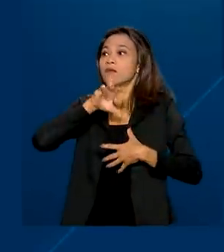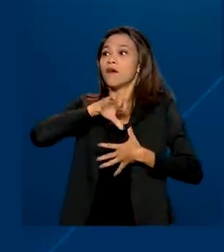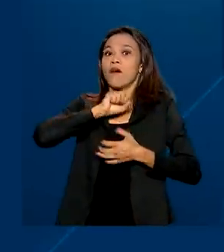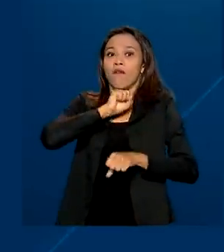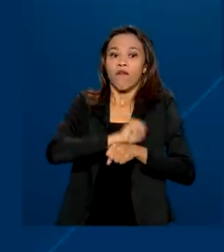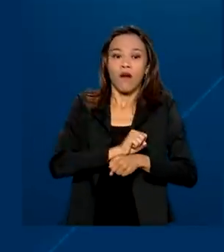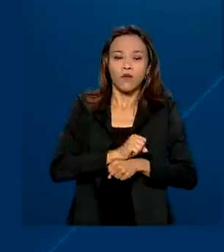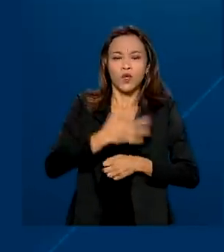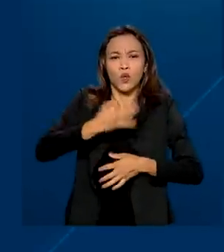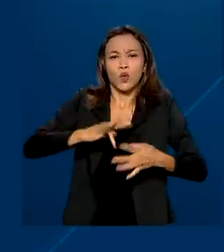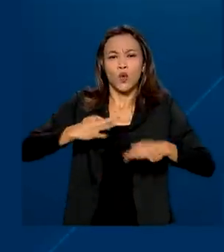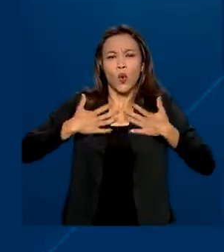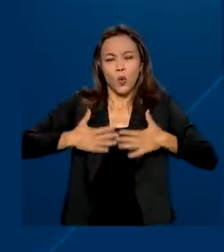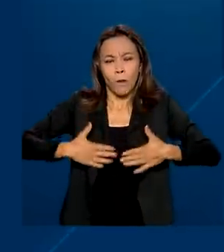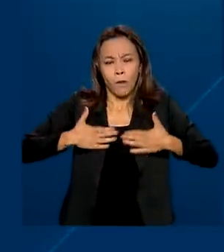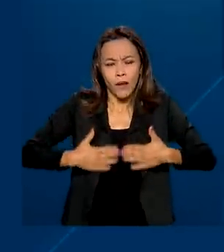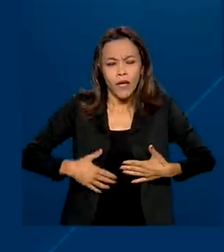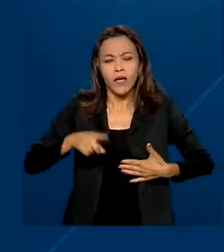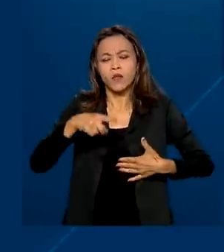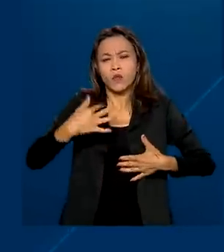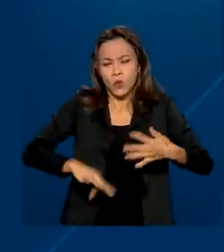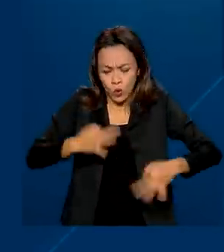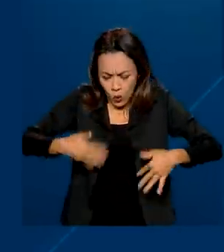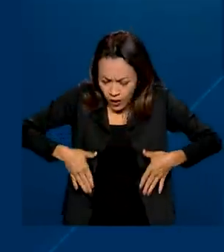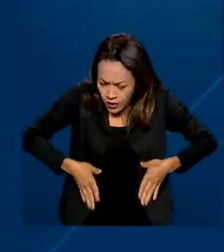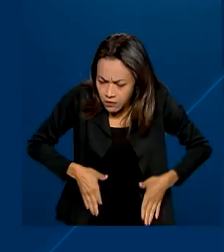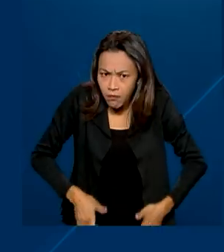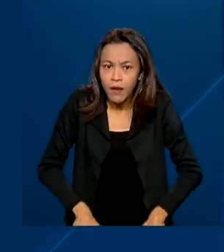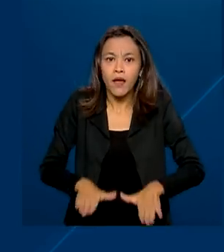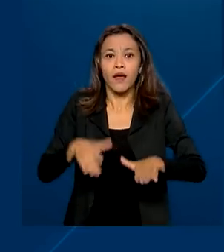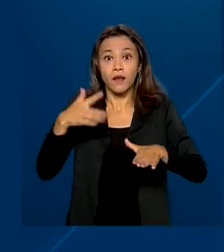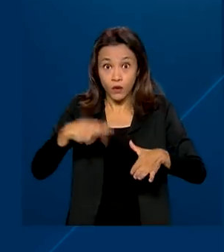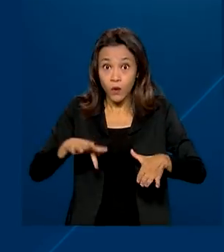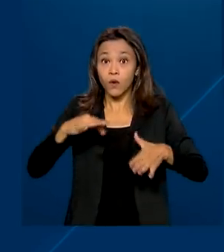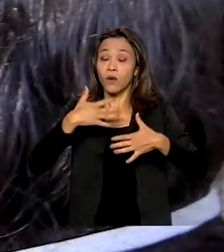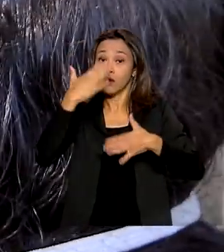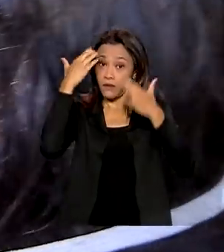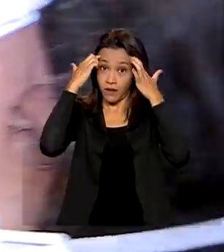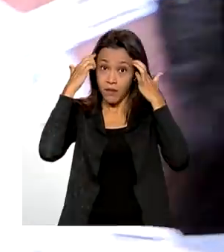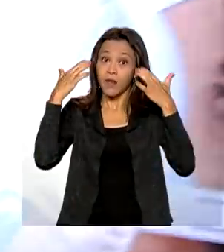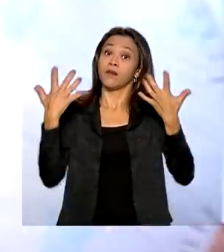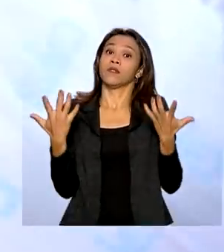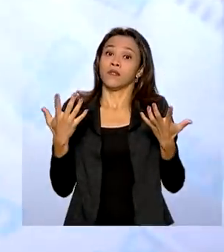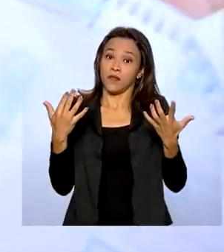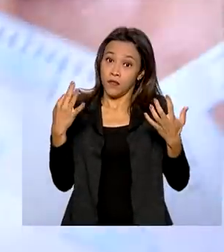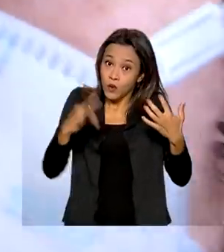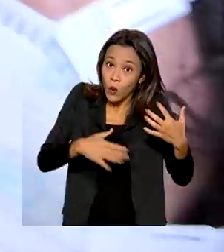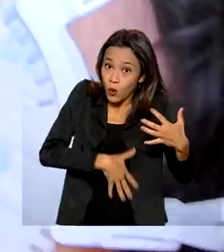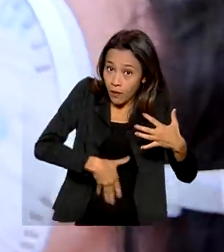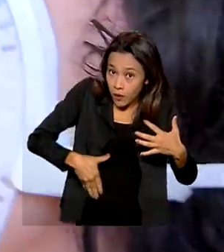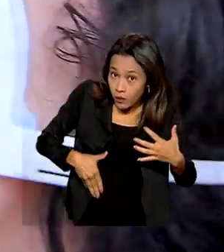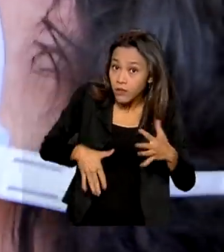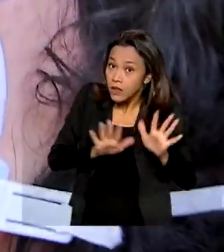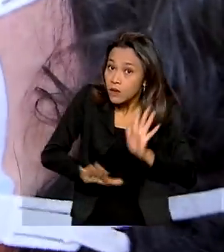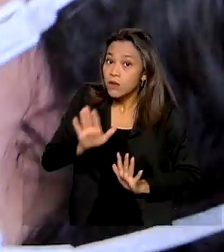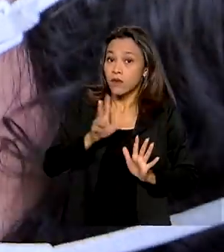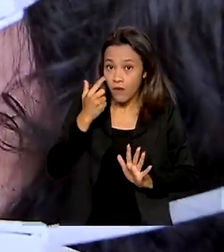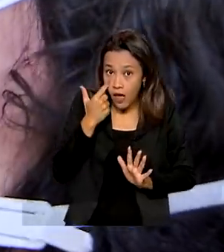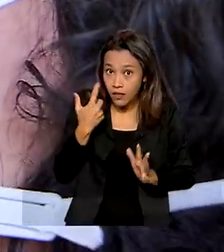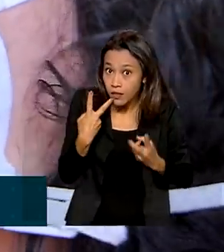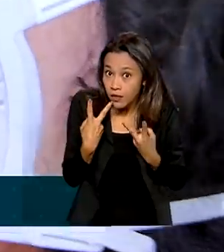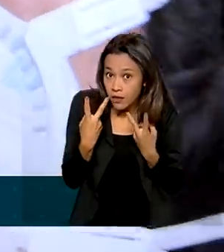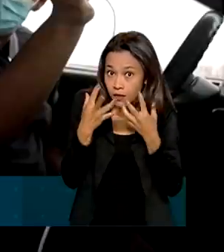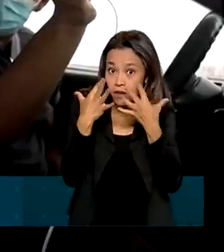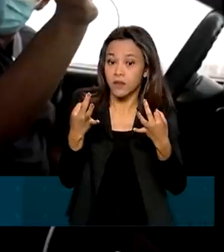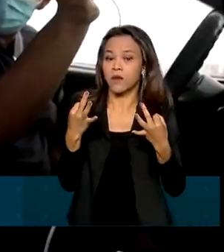peito, inchaço ou dor nas pernas, dor no abdômen e na cabeça. Também devem ser observados ocorrências de visão